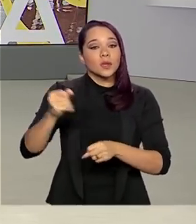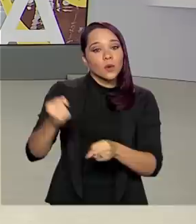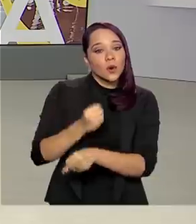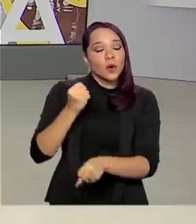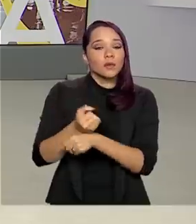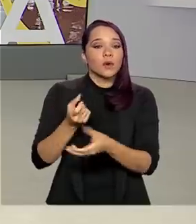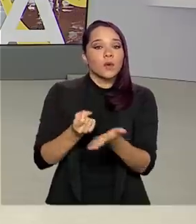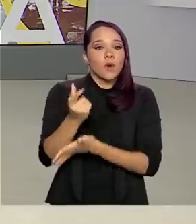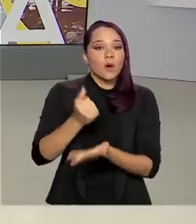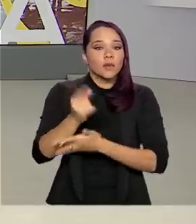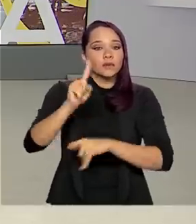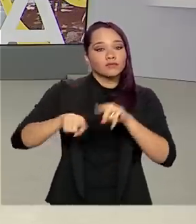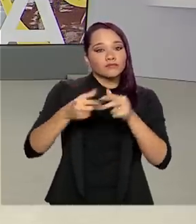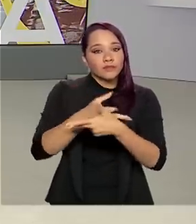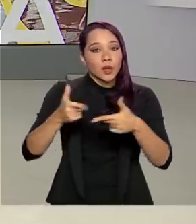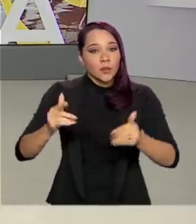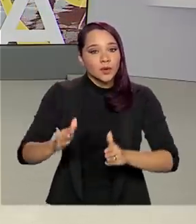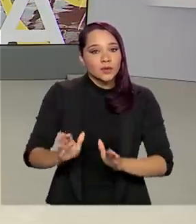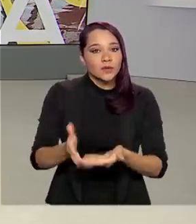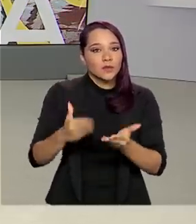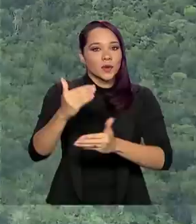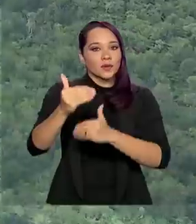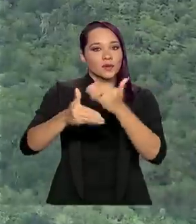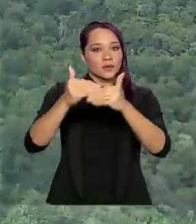de equipamentos para o desenvolvimento da região.